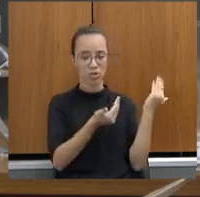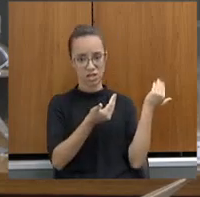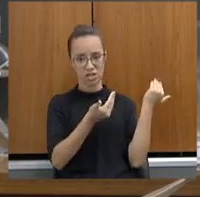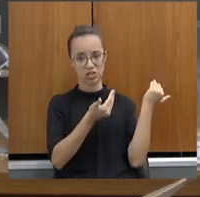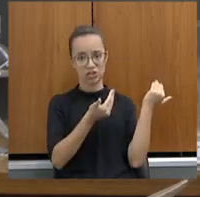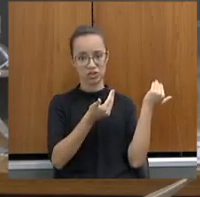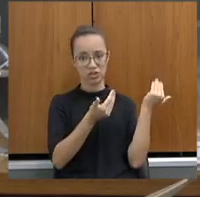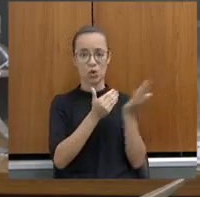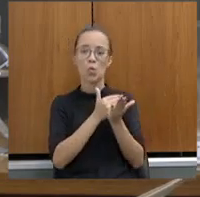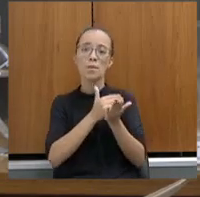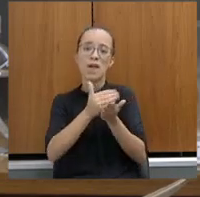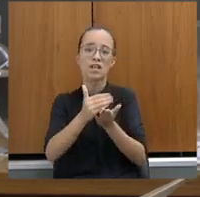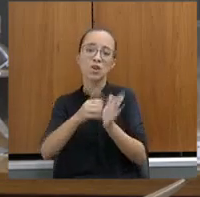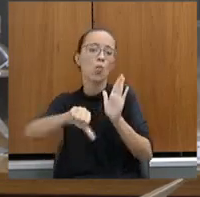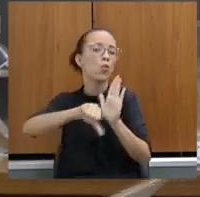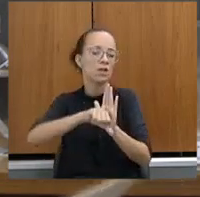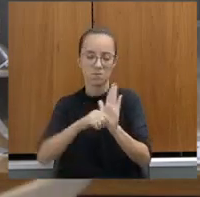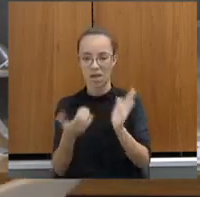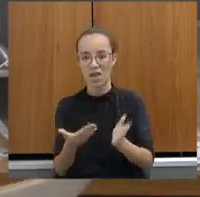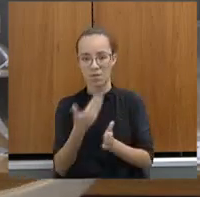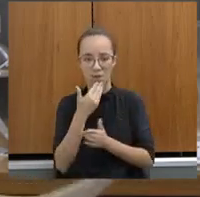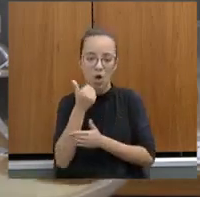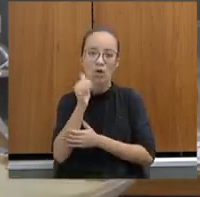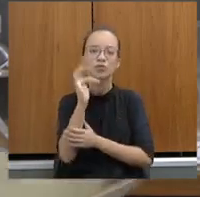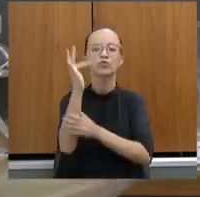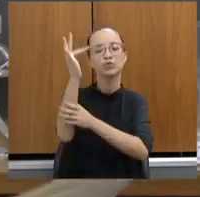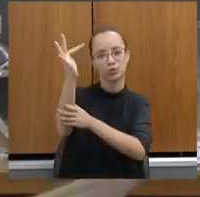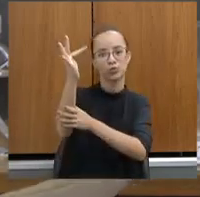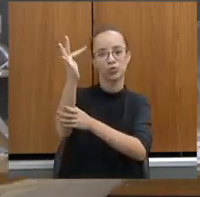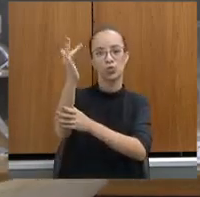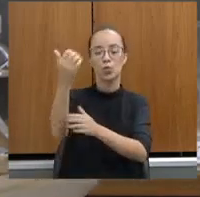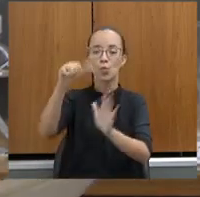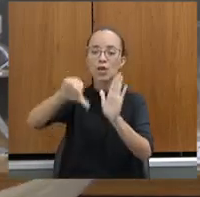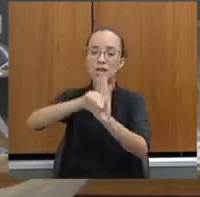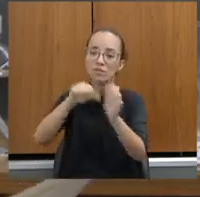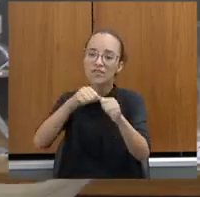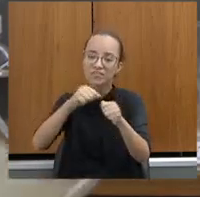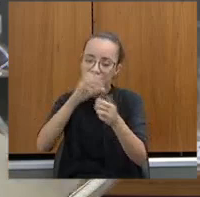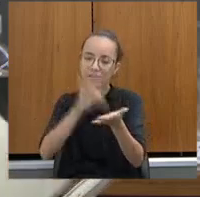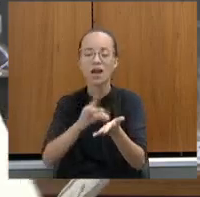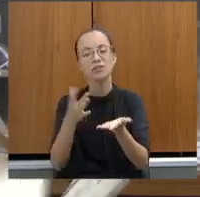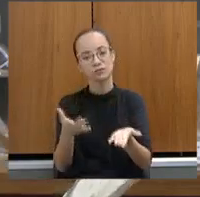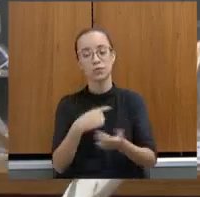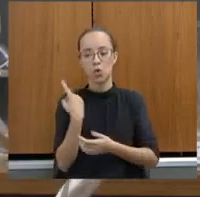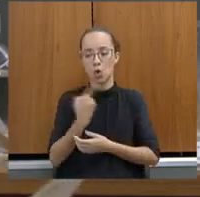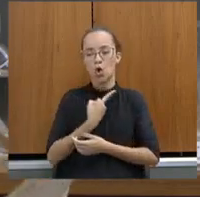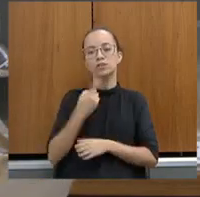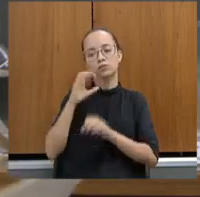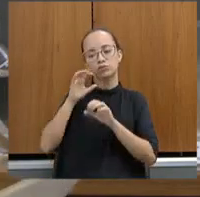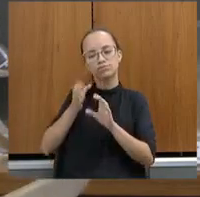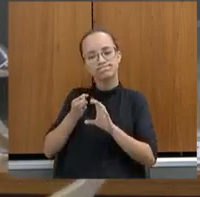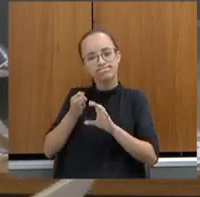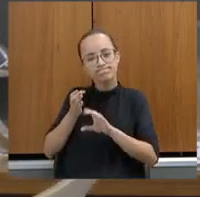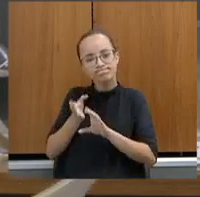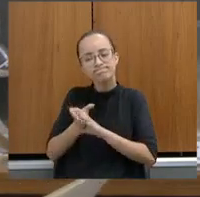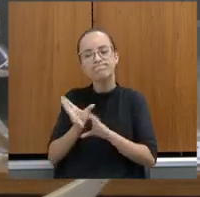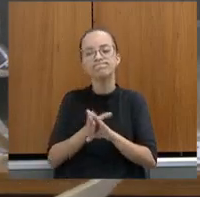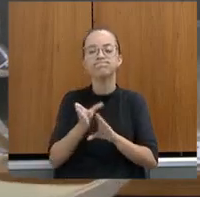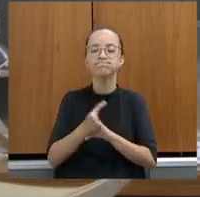venha praticar um ato infracional e futuramente venha praticar um crime. A gente tem investido pesado nisso também. Pode passar.